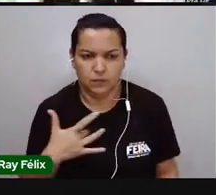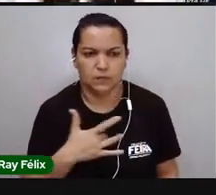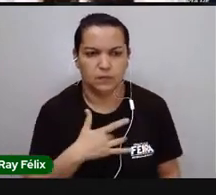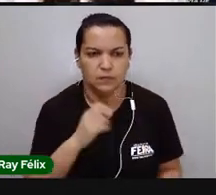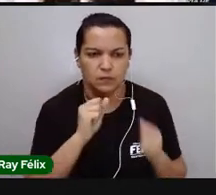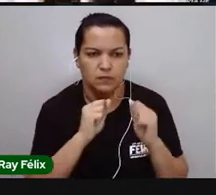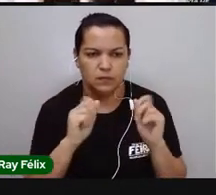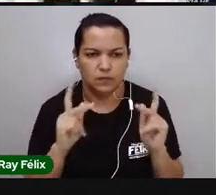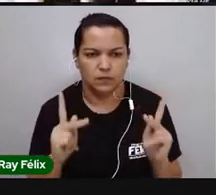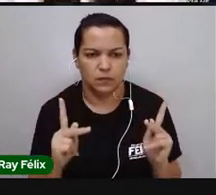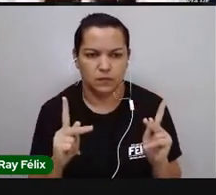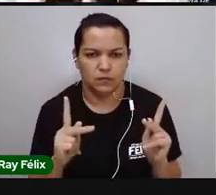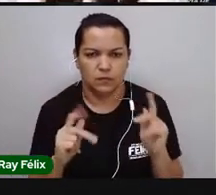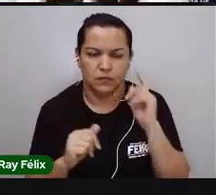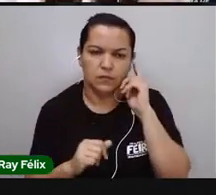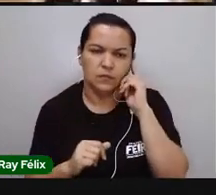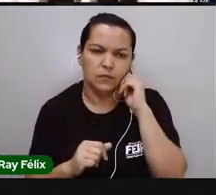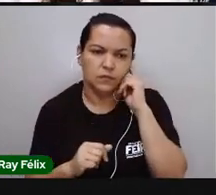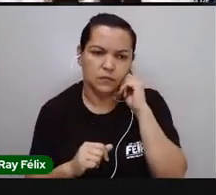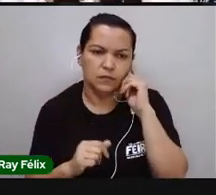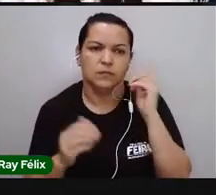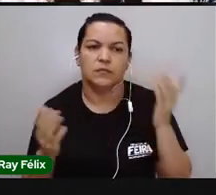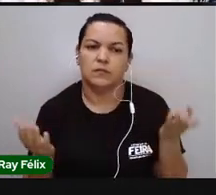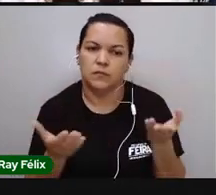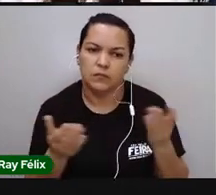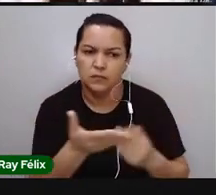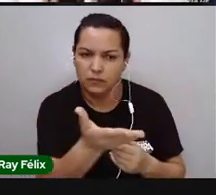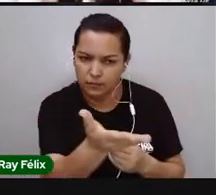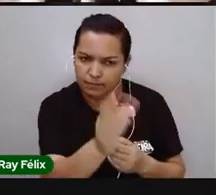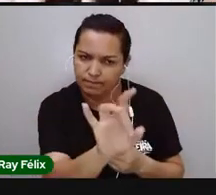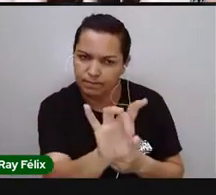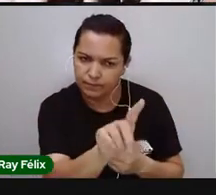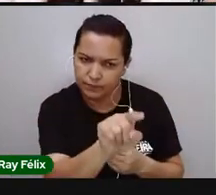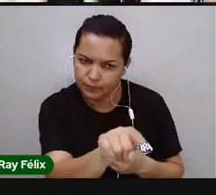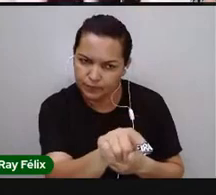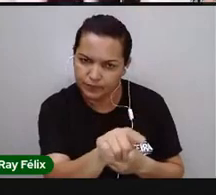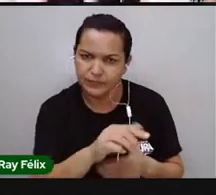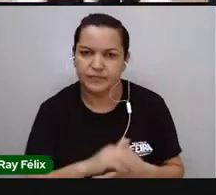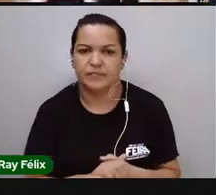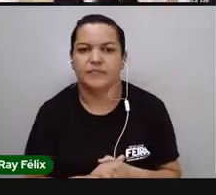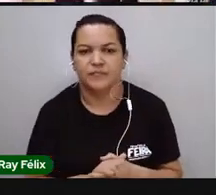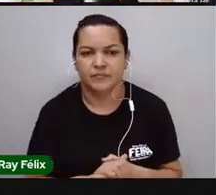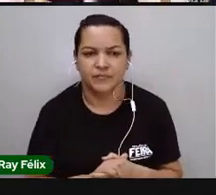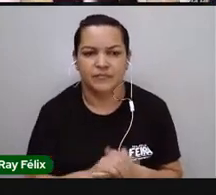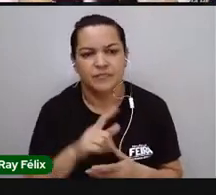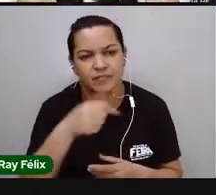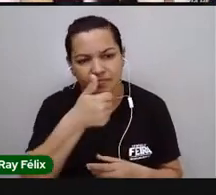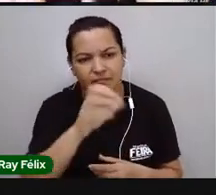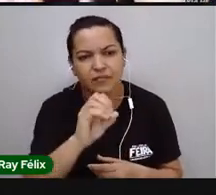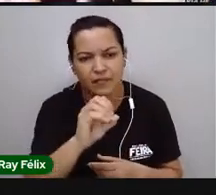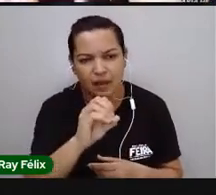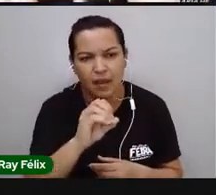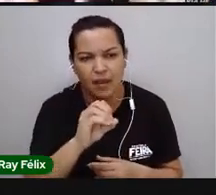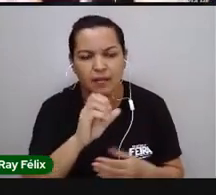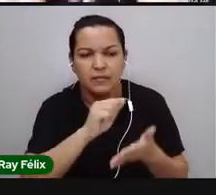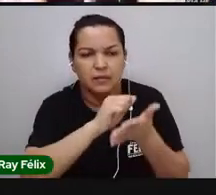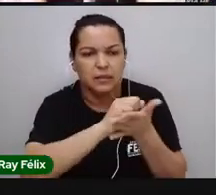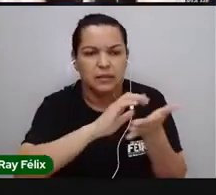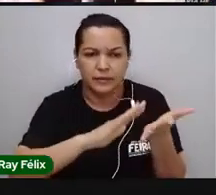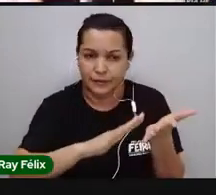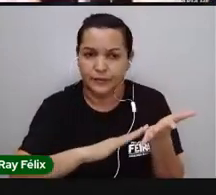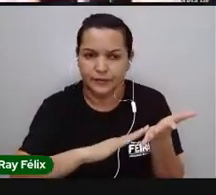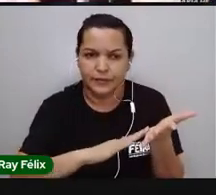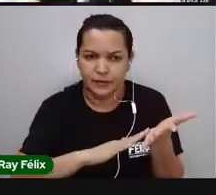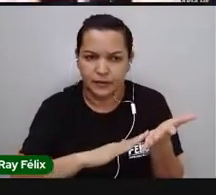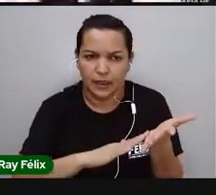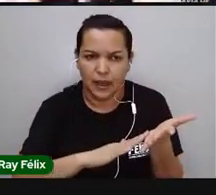ok? E aí então, agora é a sua vez, né? Você já tá 10 aí, vai conseguir fazer as atividades, e